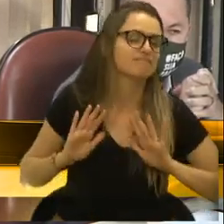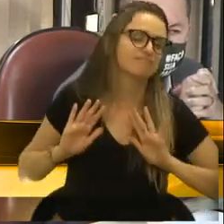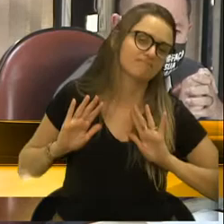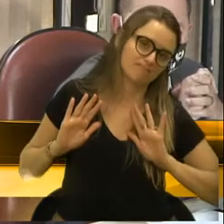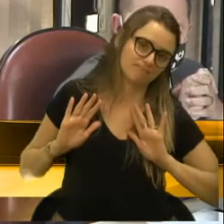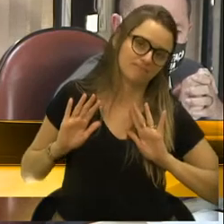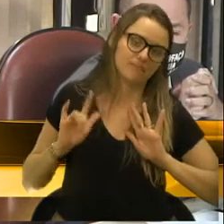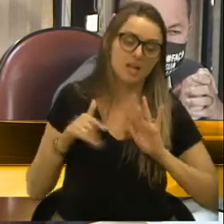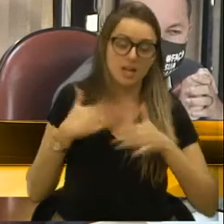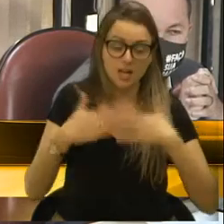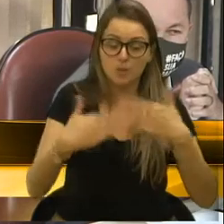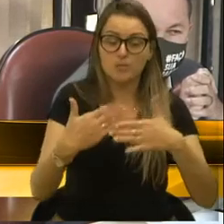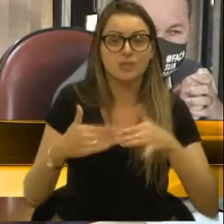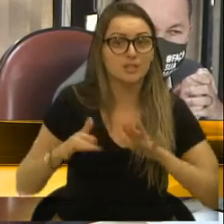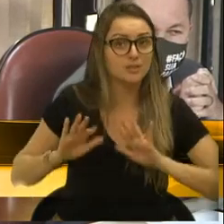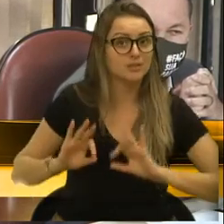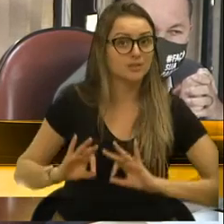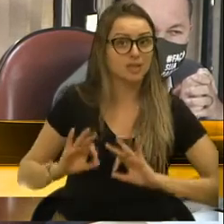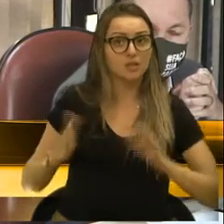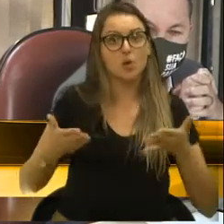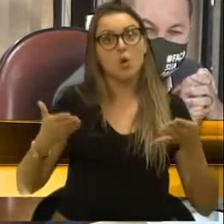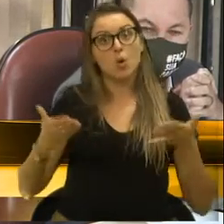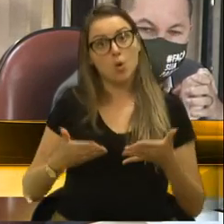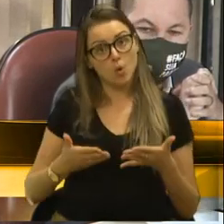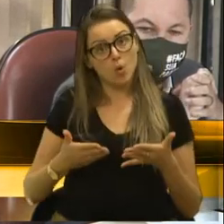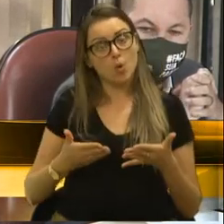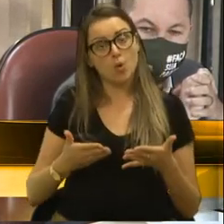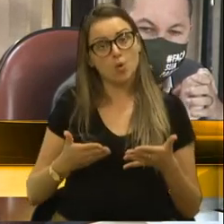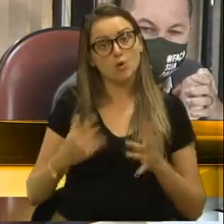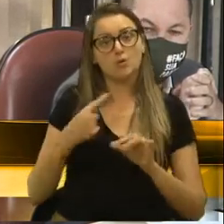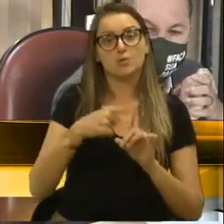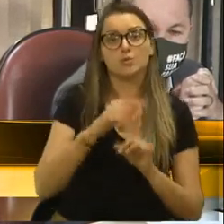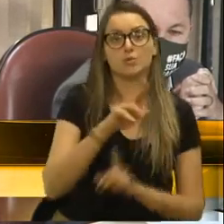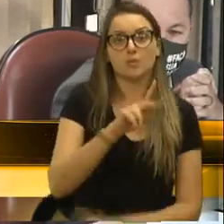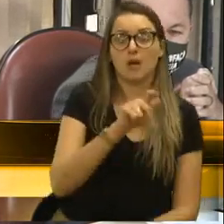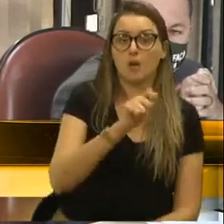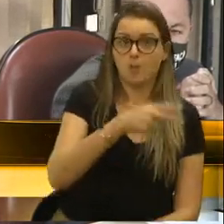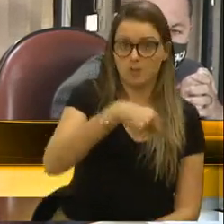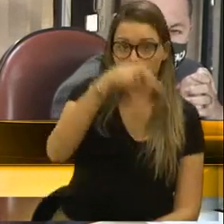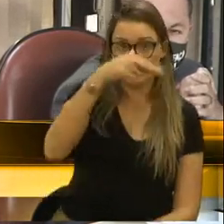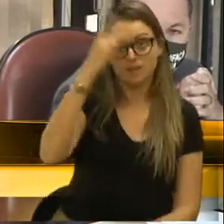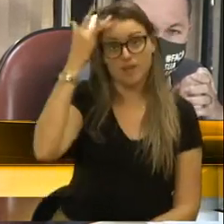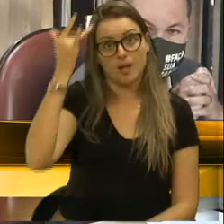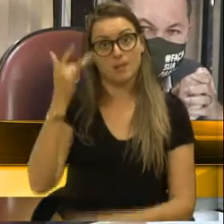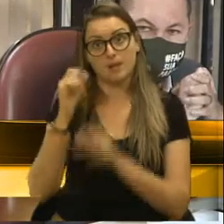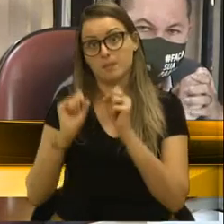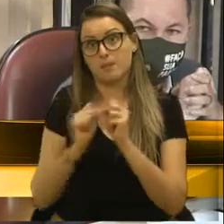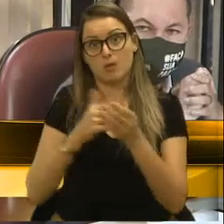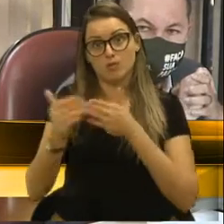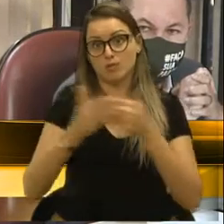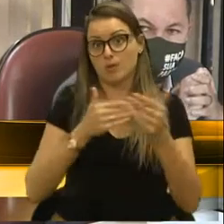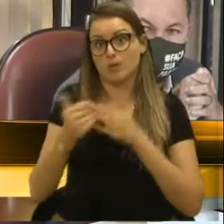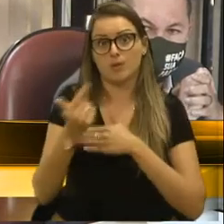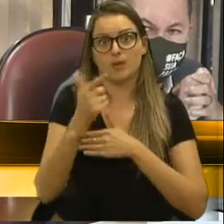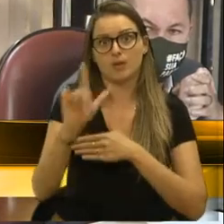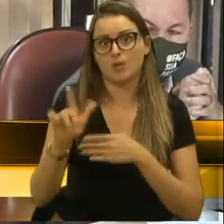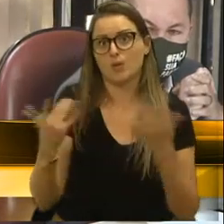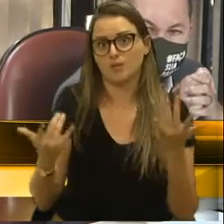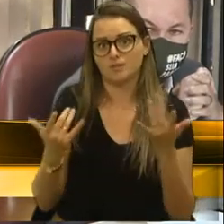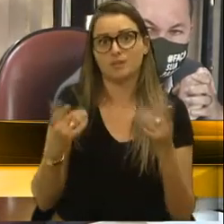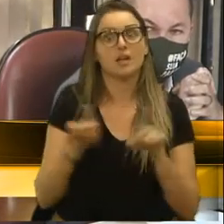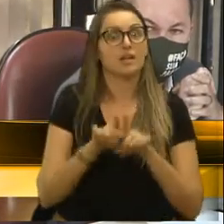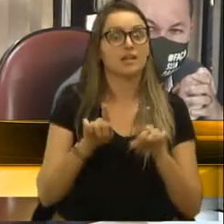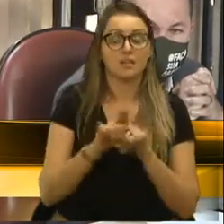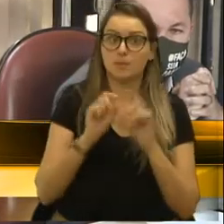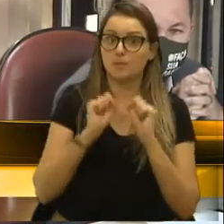Esse é o procedimento adequado? Hoje vai valer para a UPA Zona Norte. Amanhã pode valer para qualquer outro. E pode valer, inclusive, para